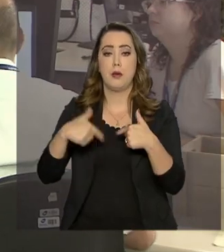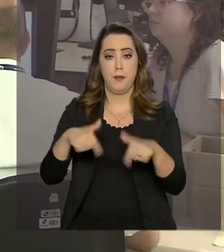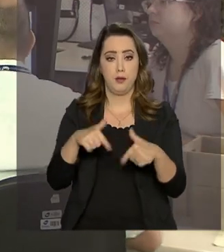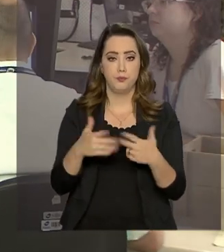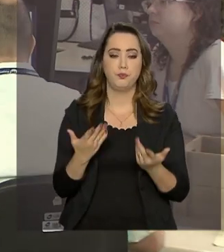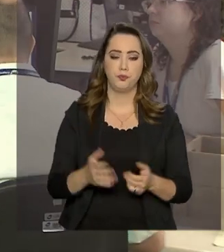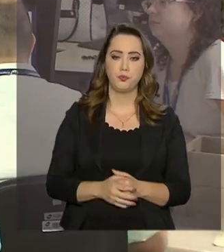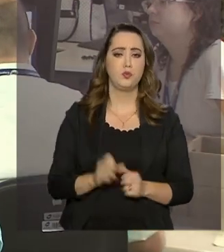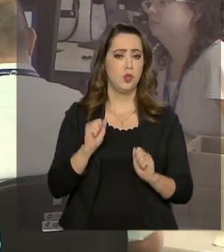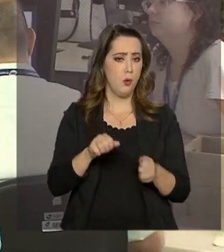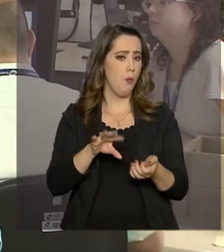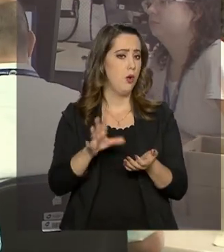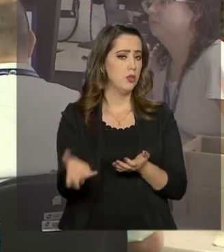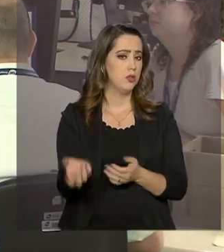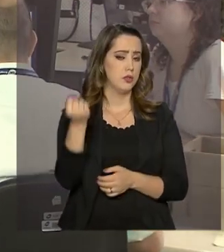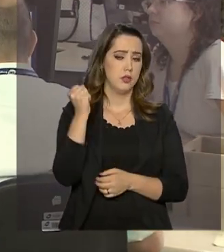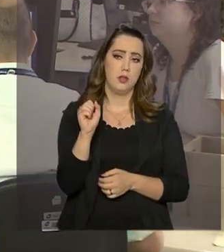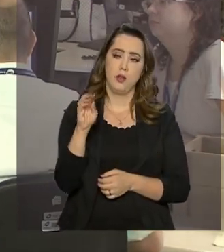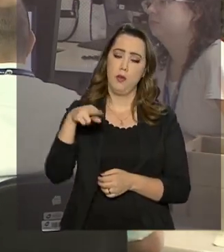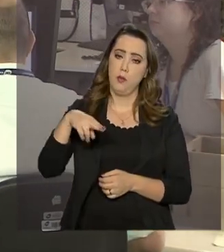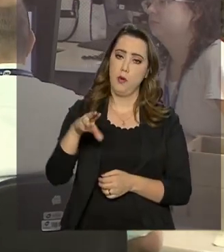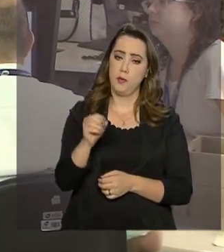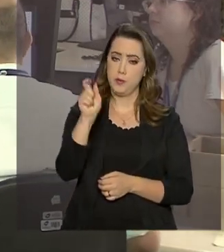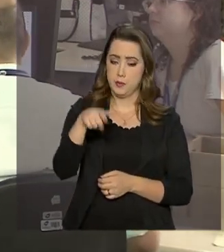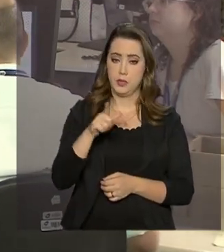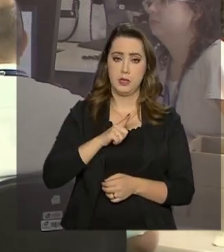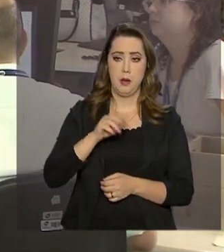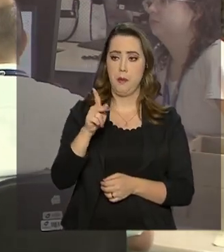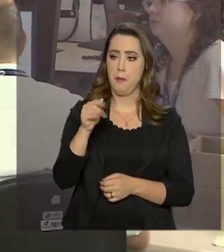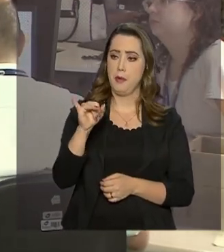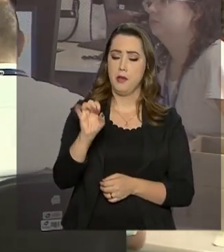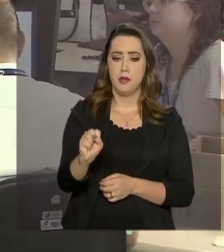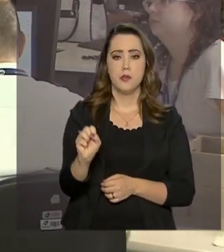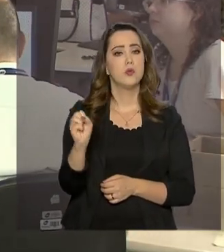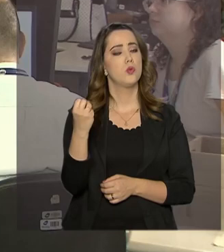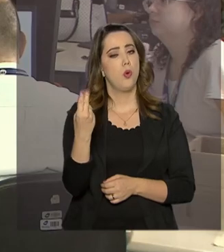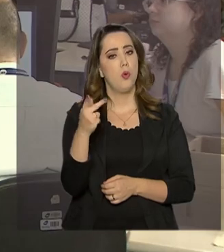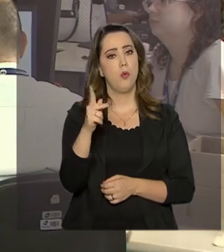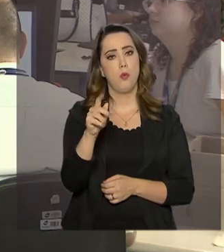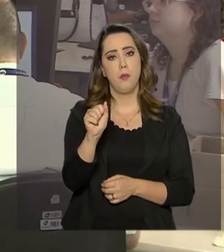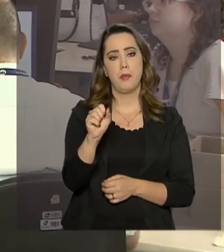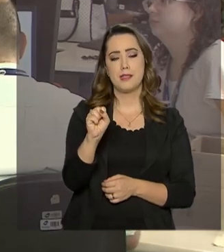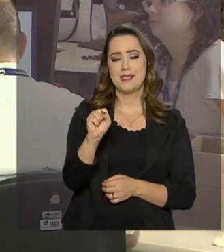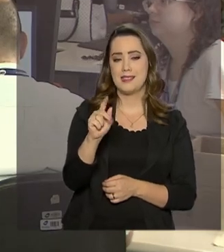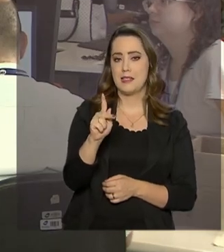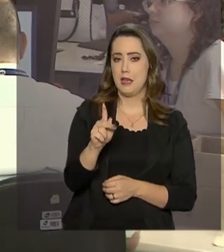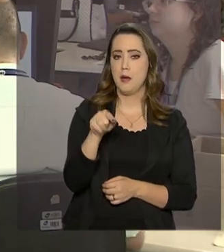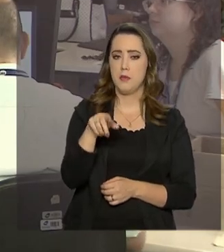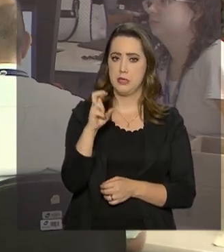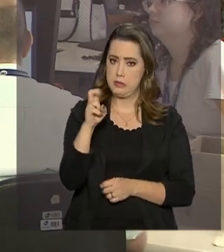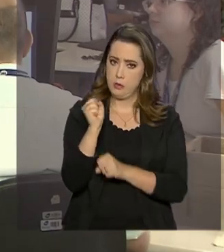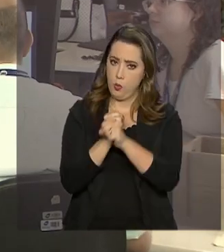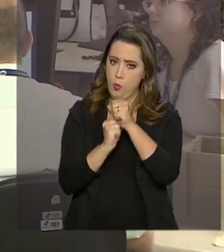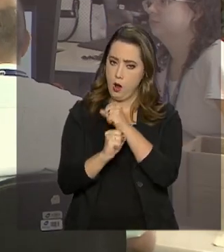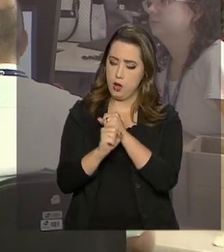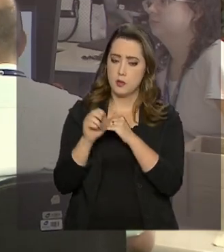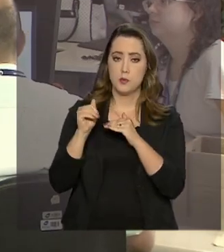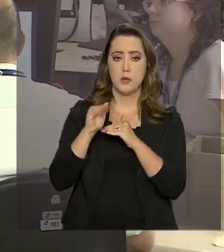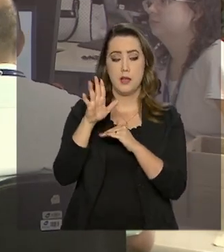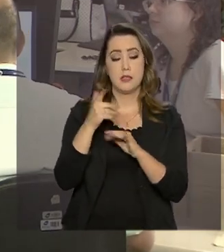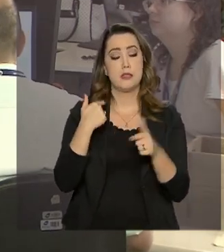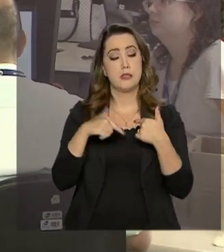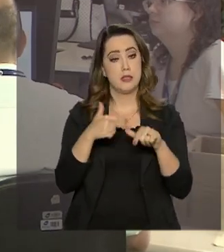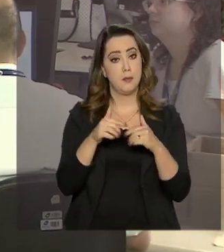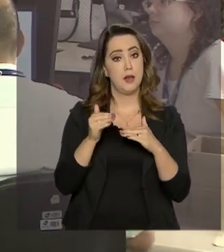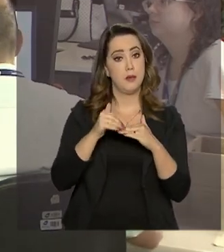ou no programa de formação do patrimônio do servidor público há pelo menos cinco anos e que tenha trabalhado com carteira assinada por pelo menos